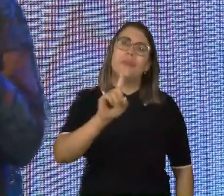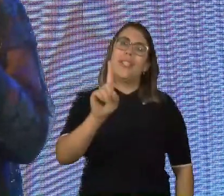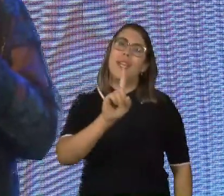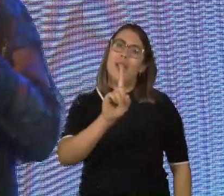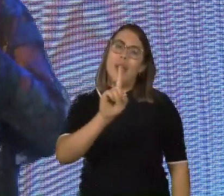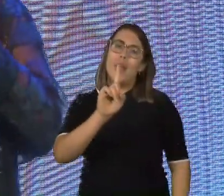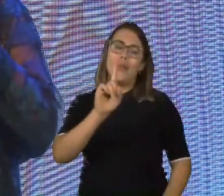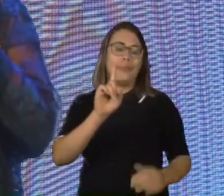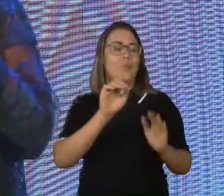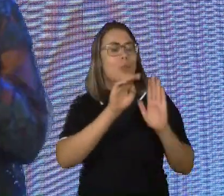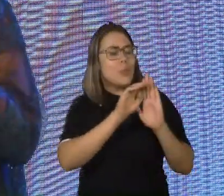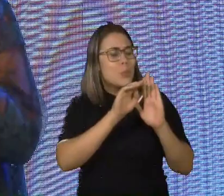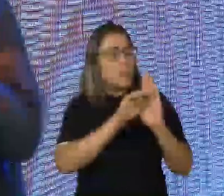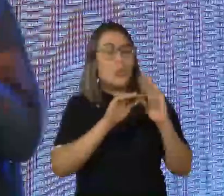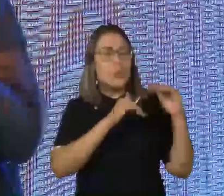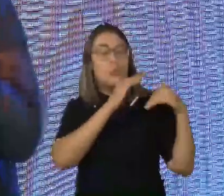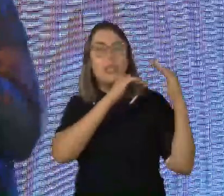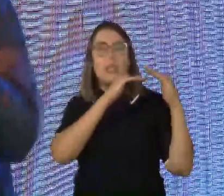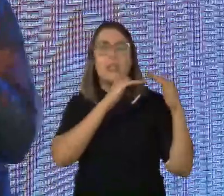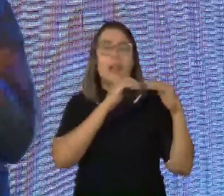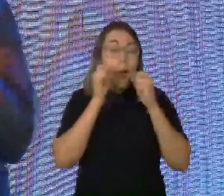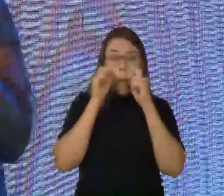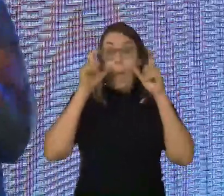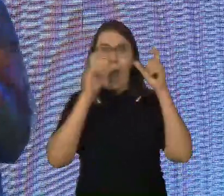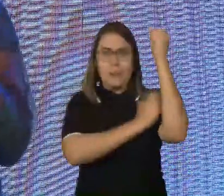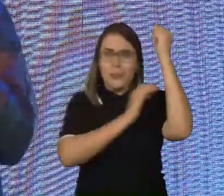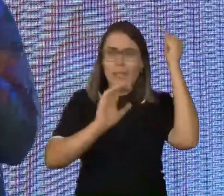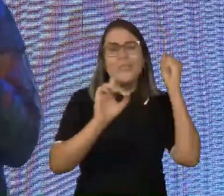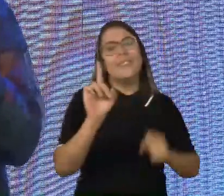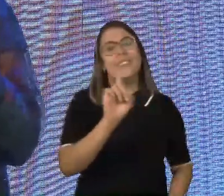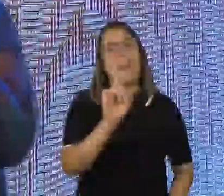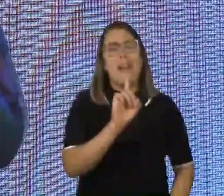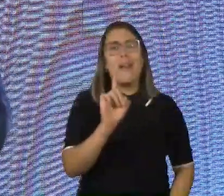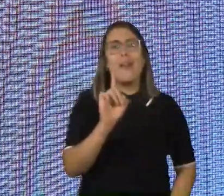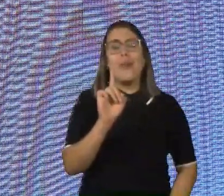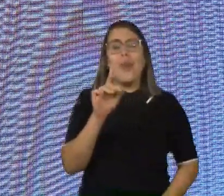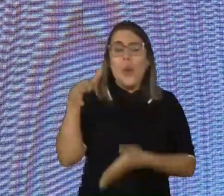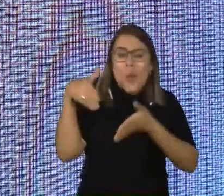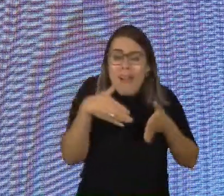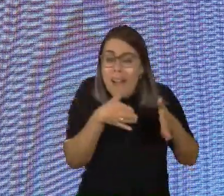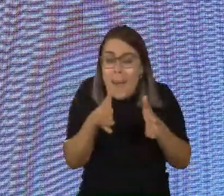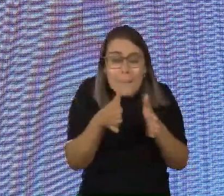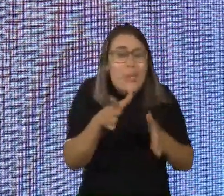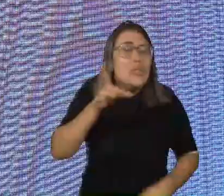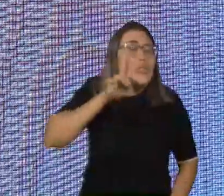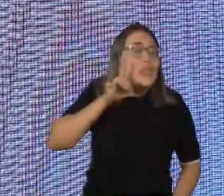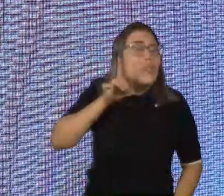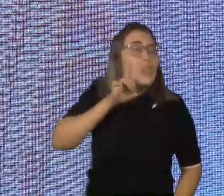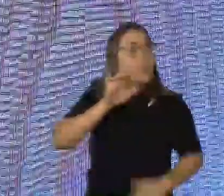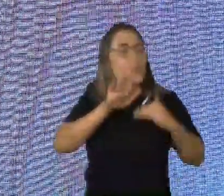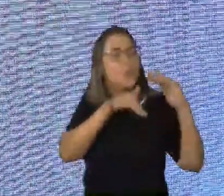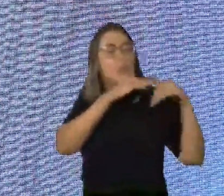Certo? Ninguém amanhece empoderado. Isso é um caminho a ser percorrido. Mais um trechinho.